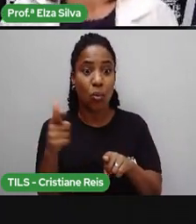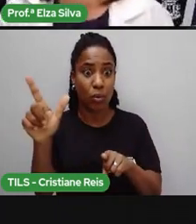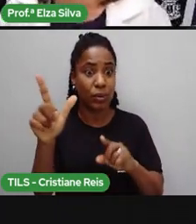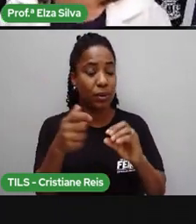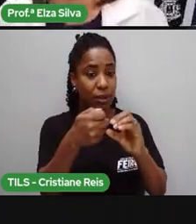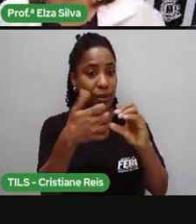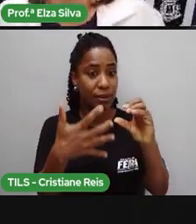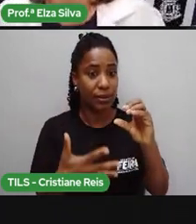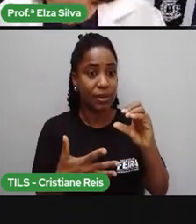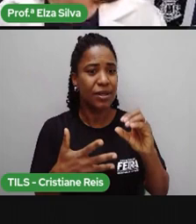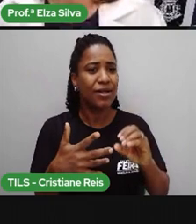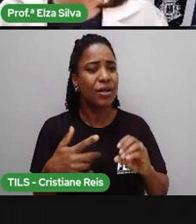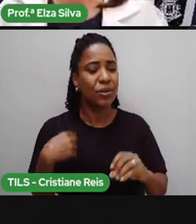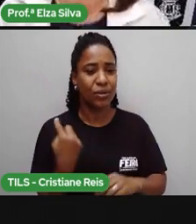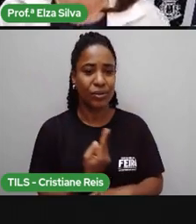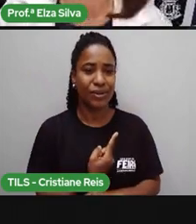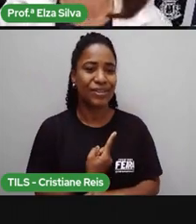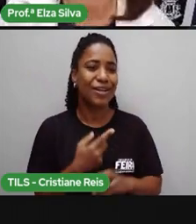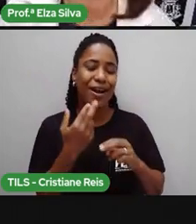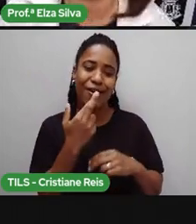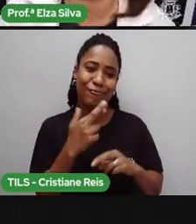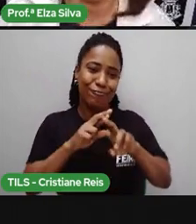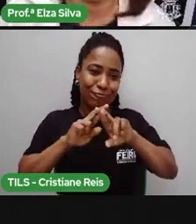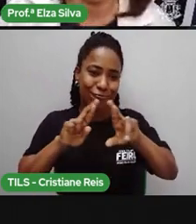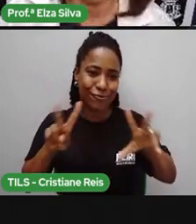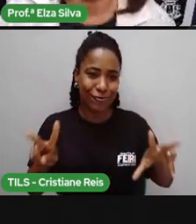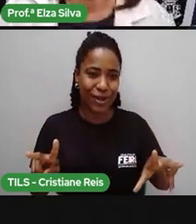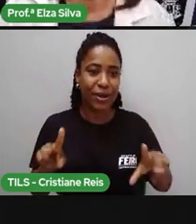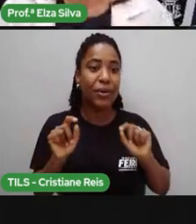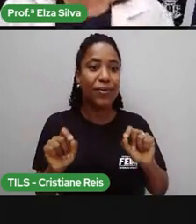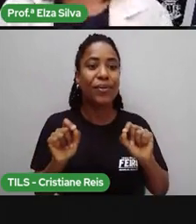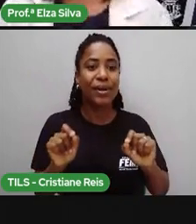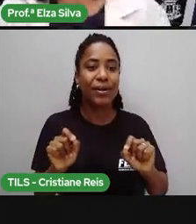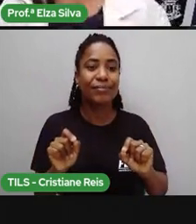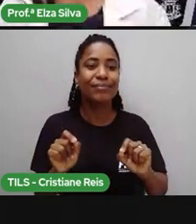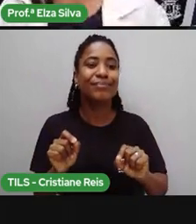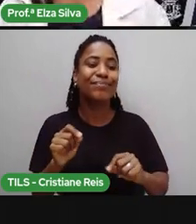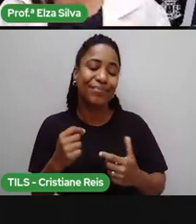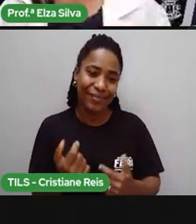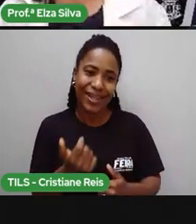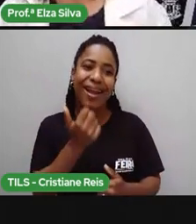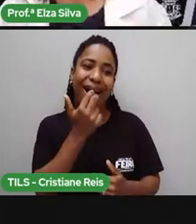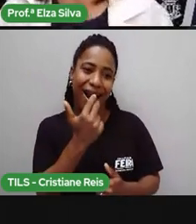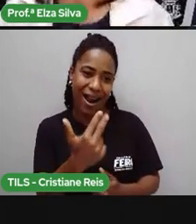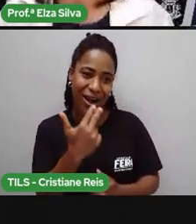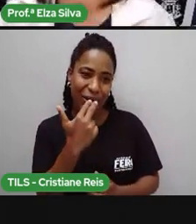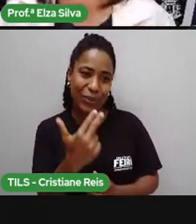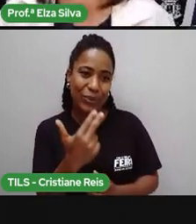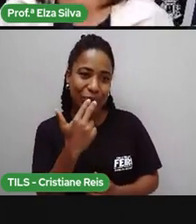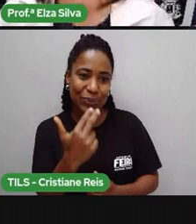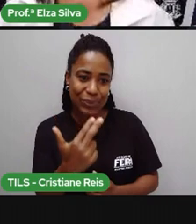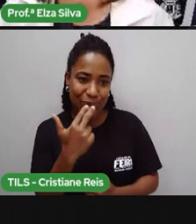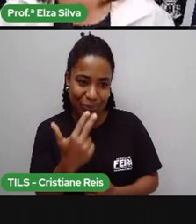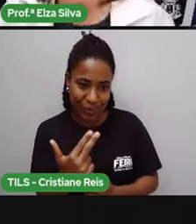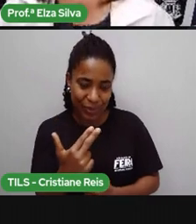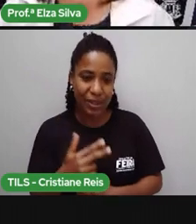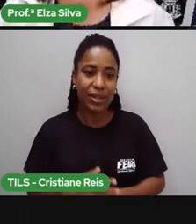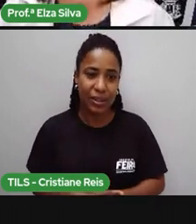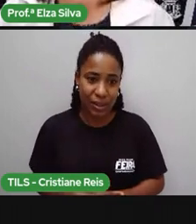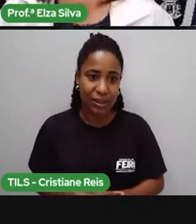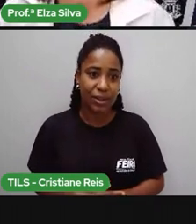que nos torna diferentes é o idioma que falamos. Quando nós aceitamos esta realidade